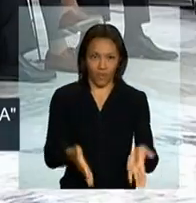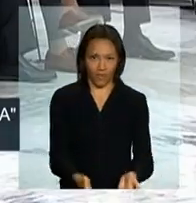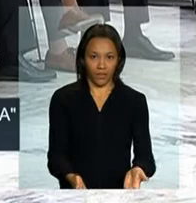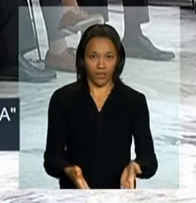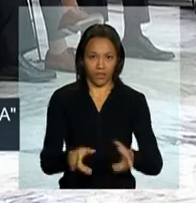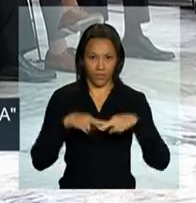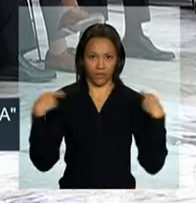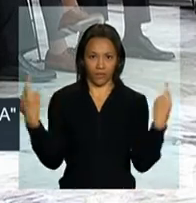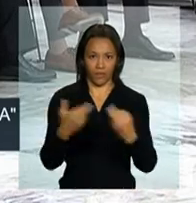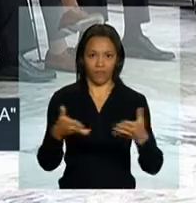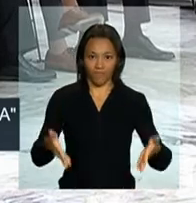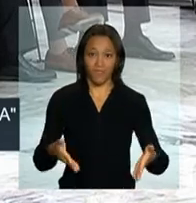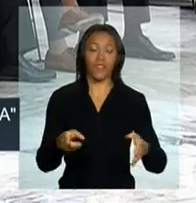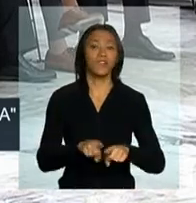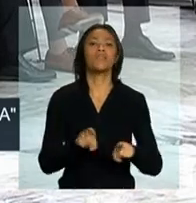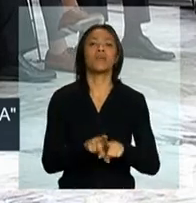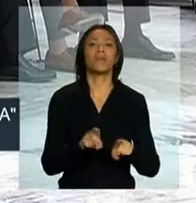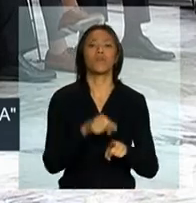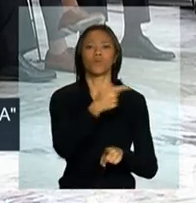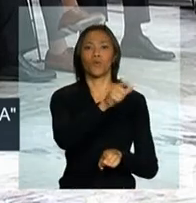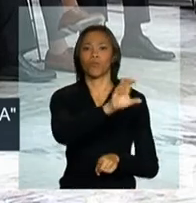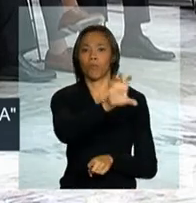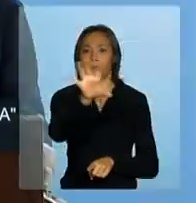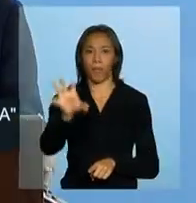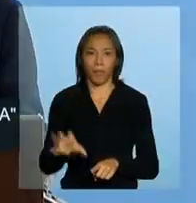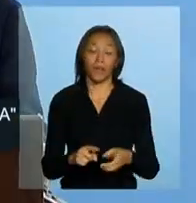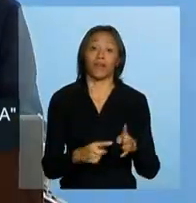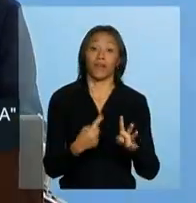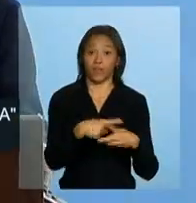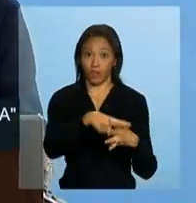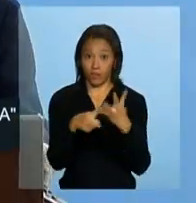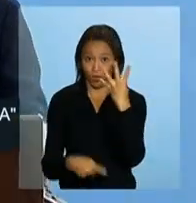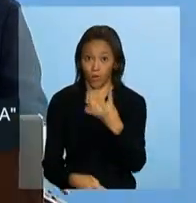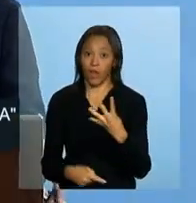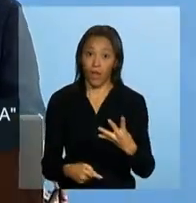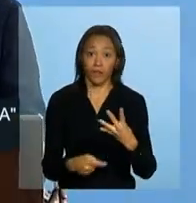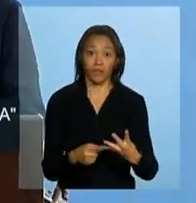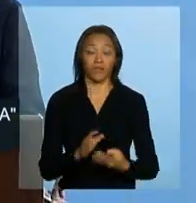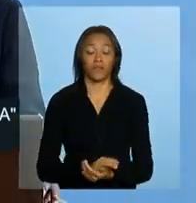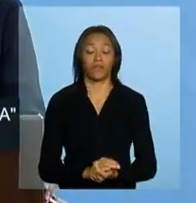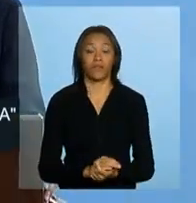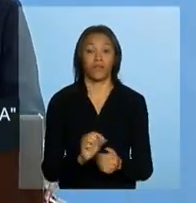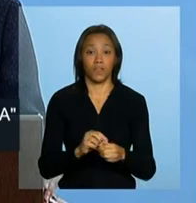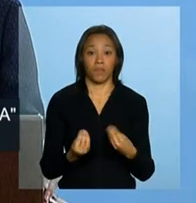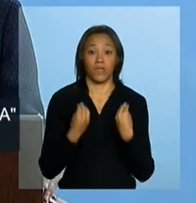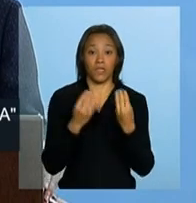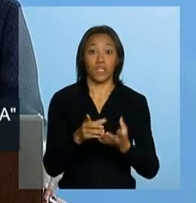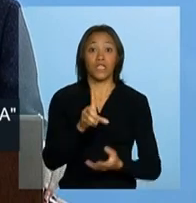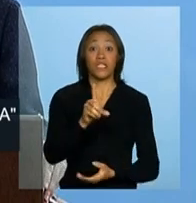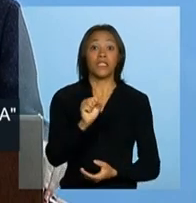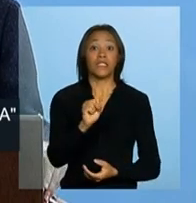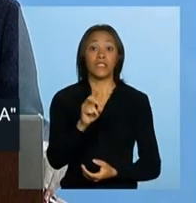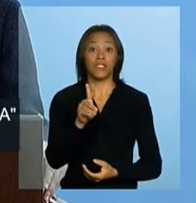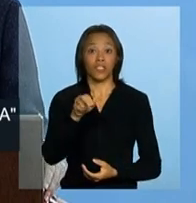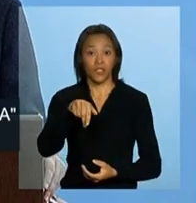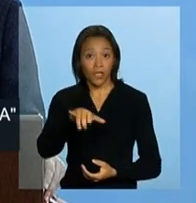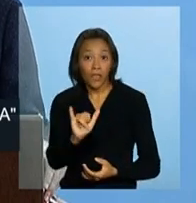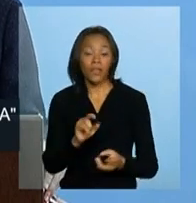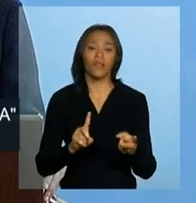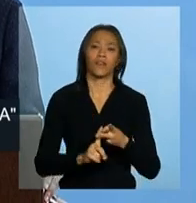e nas regiões onde nós fizemos as entregas, como a Marlice e o Francisco, o Sidney e a Jaqueline,